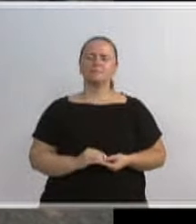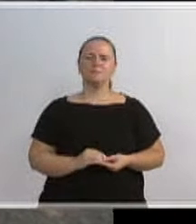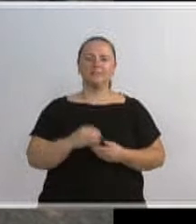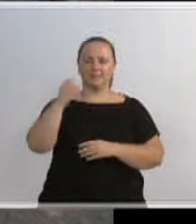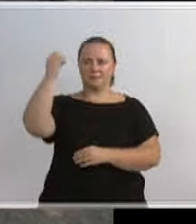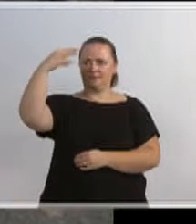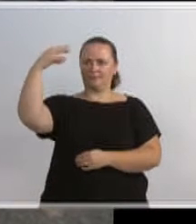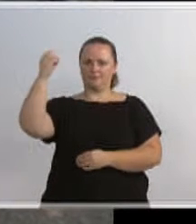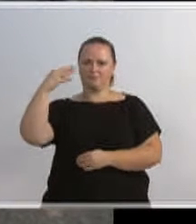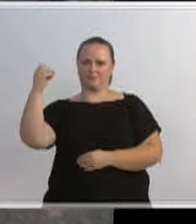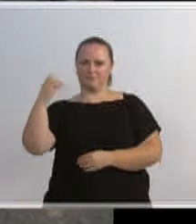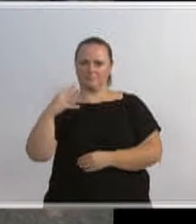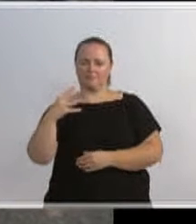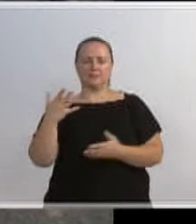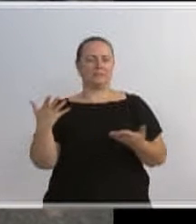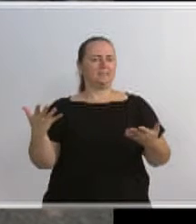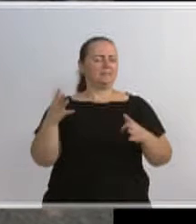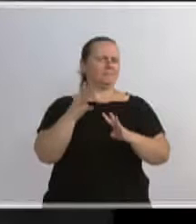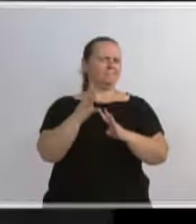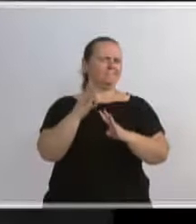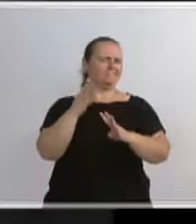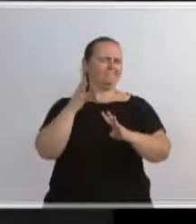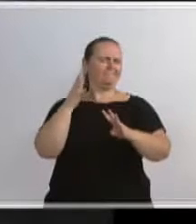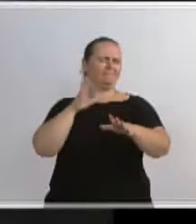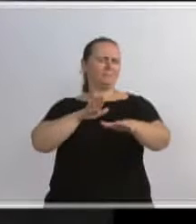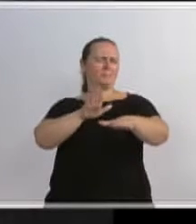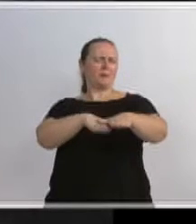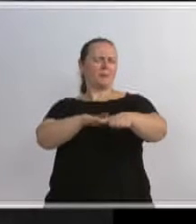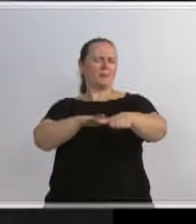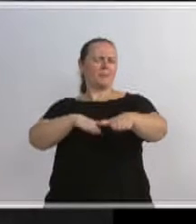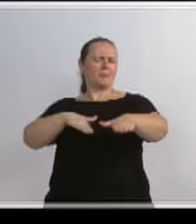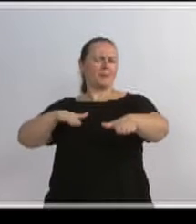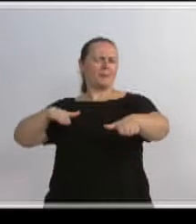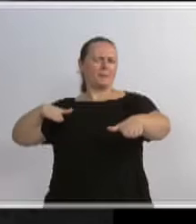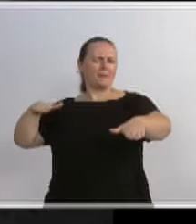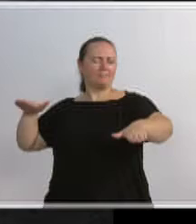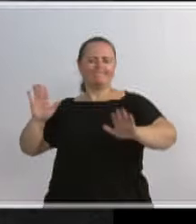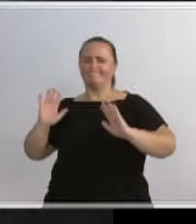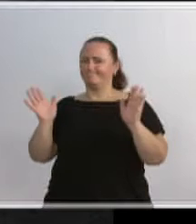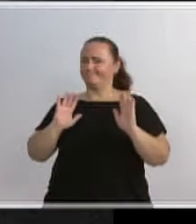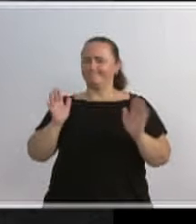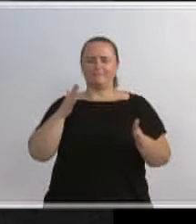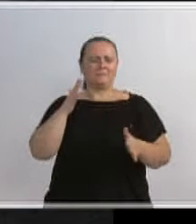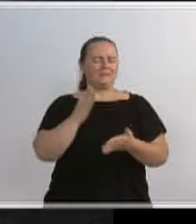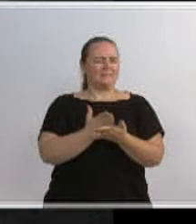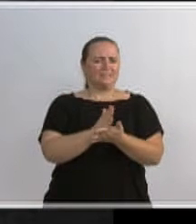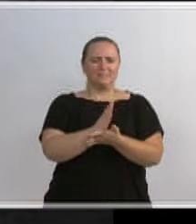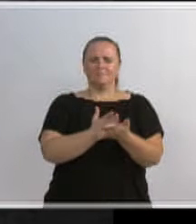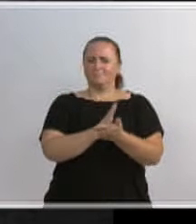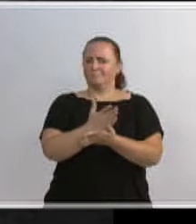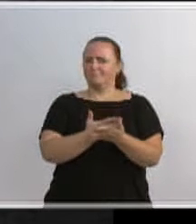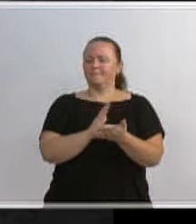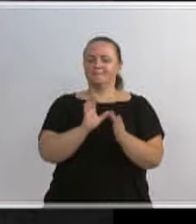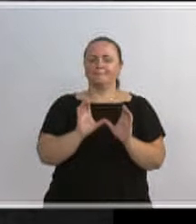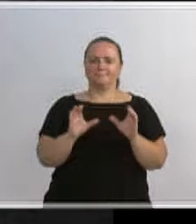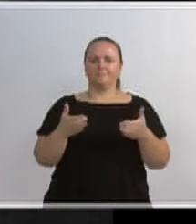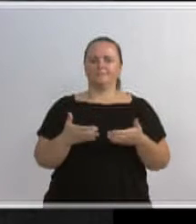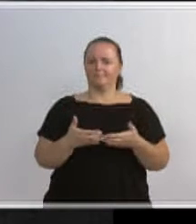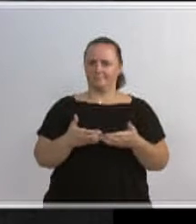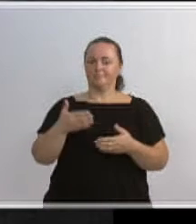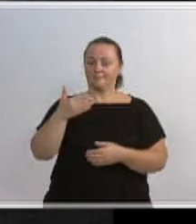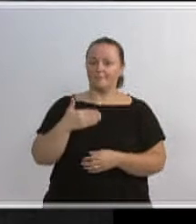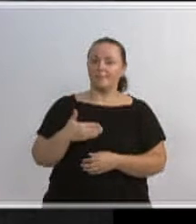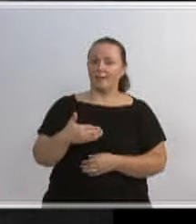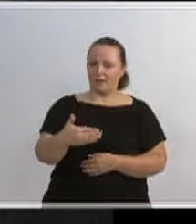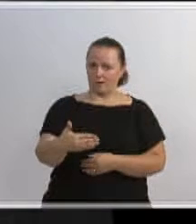filas muito grandes, estava ocasionando muito transtorno para a comunidade, vereador Gilson. Agora, com essa